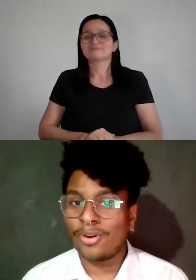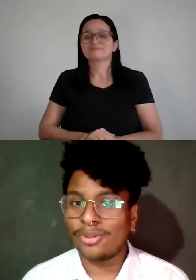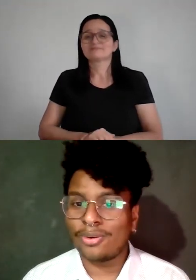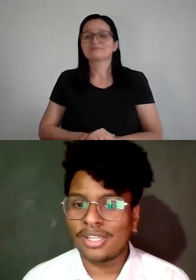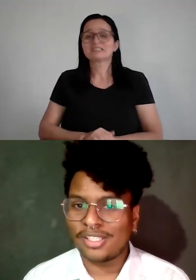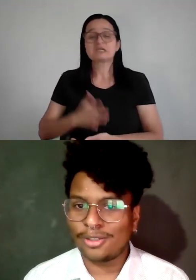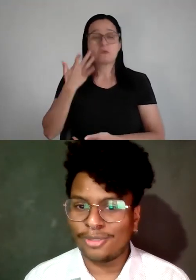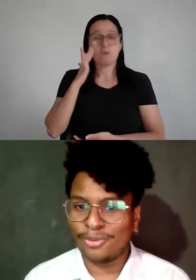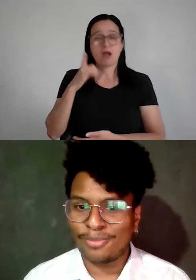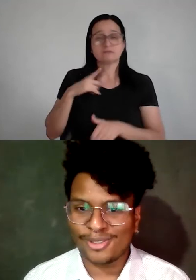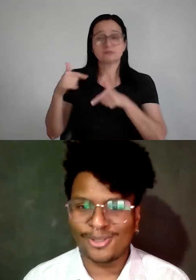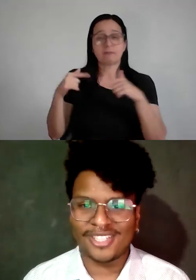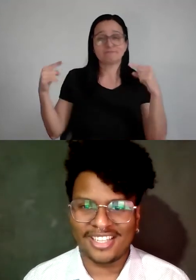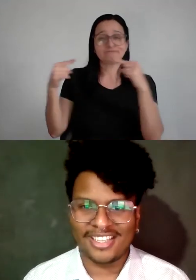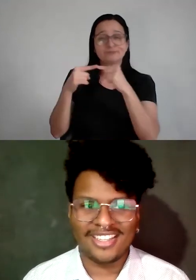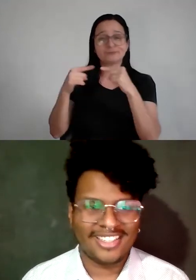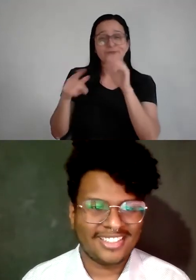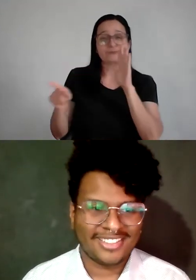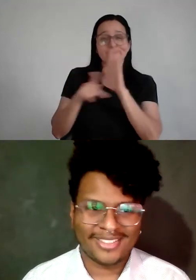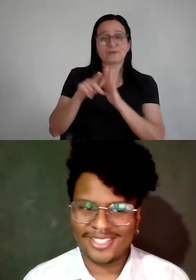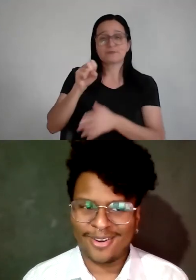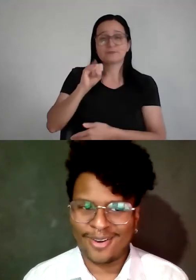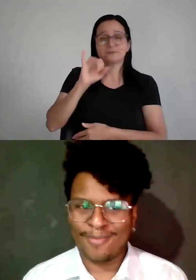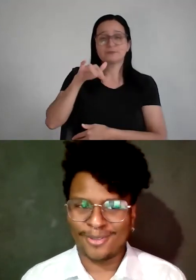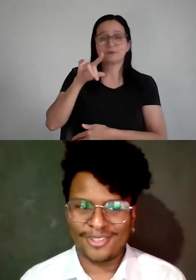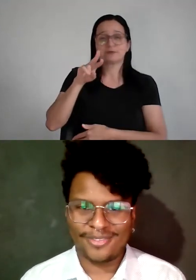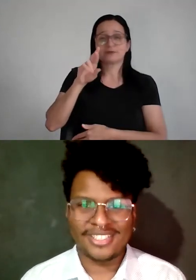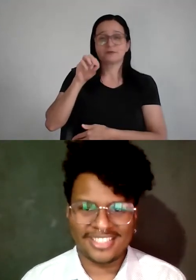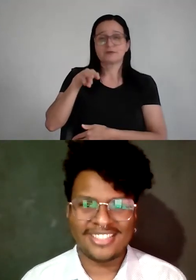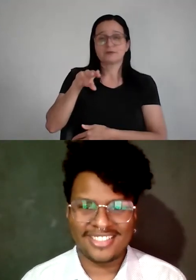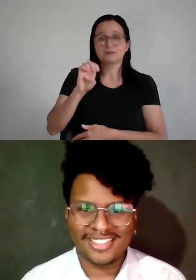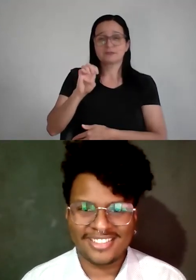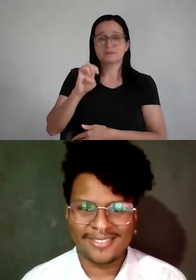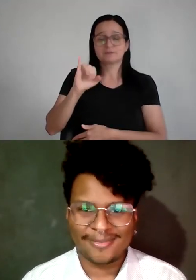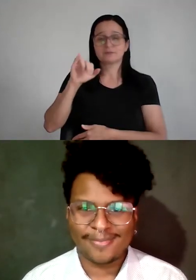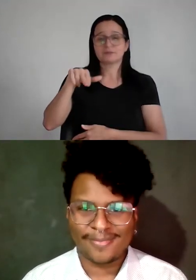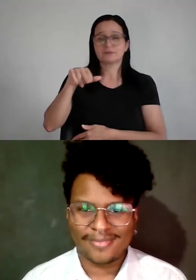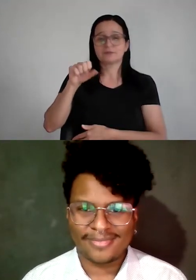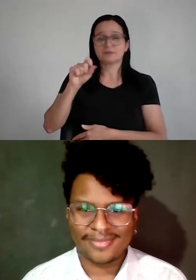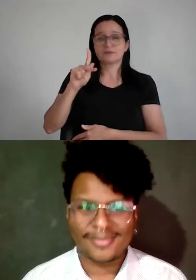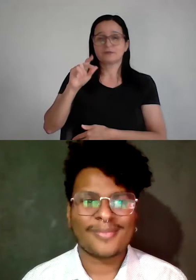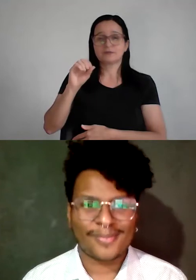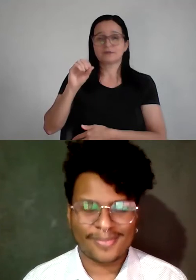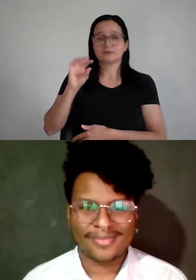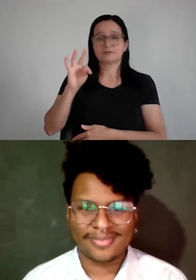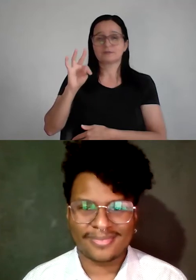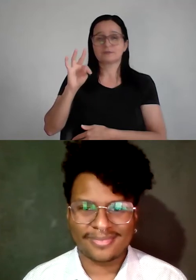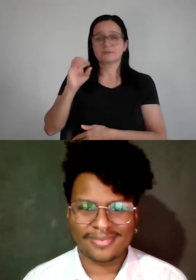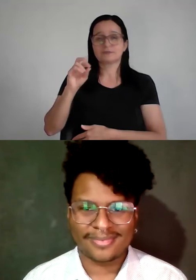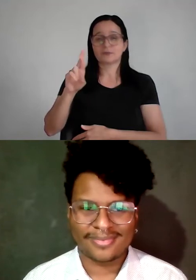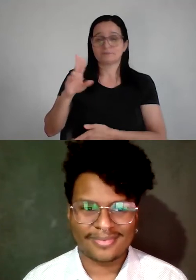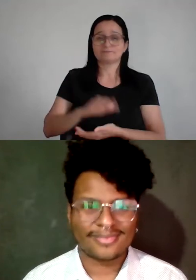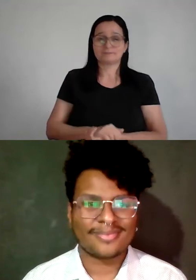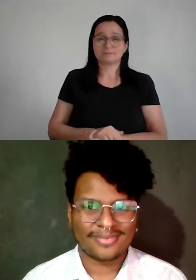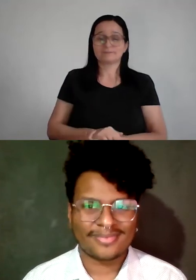de acordo com a síndrome do impostor, né? Então, acho que é... Você vê, ela não tá recebendo nenhum expor do chefe, porque se tivesse errado, tava tomando o expor do